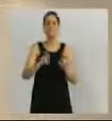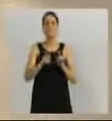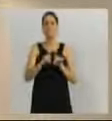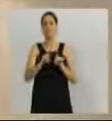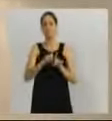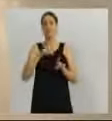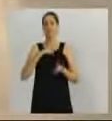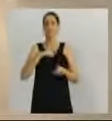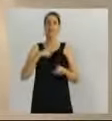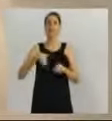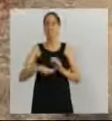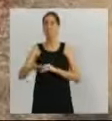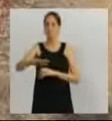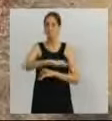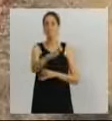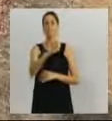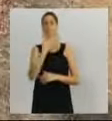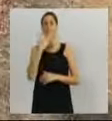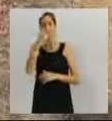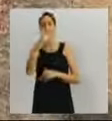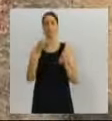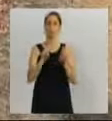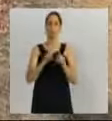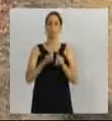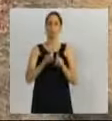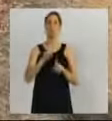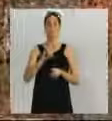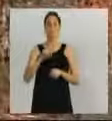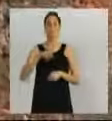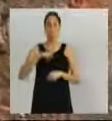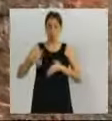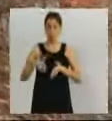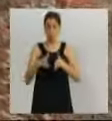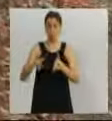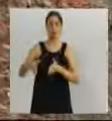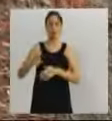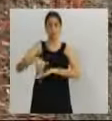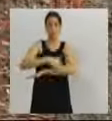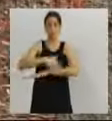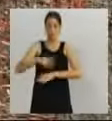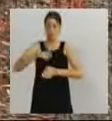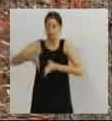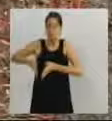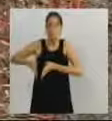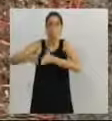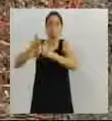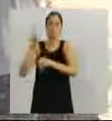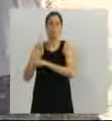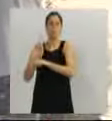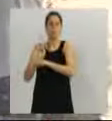vias compartilhadas, e alguns trechos serão necessários muros de contenção, drenagem, como estamos acompanhando aí nas imagens,